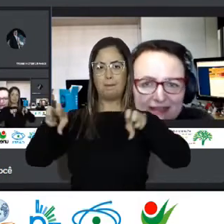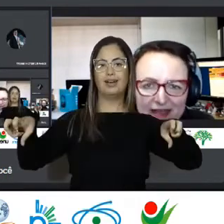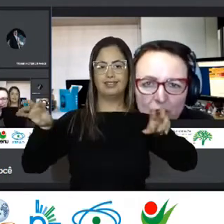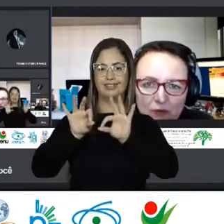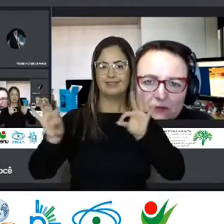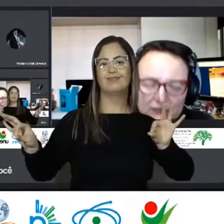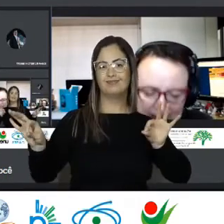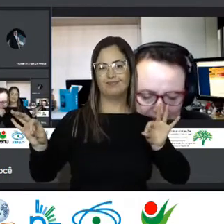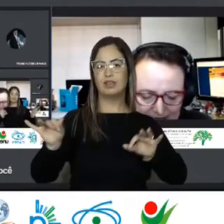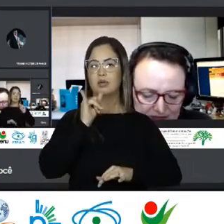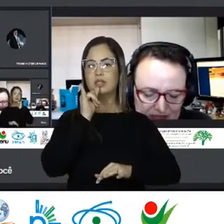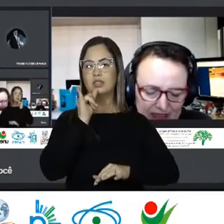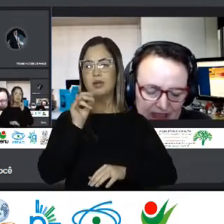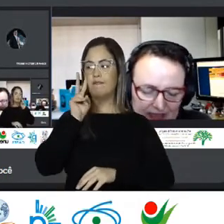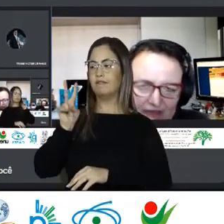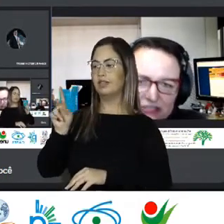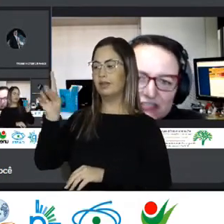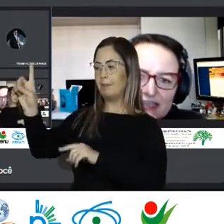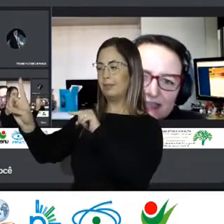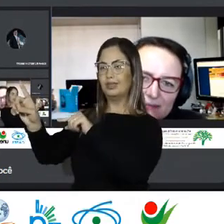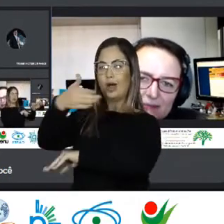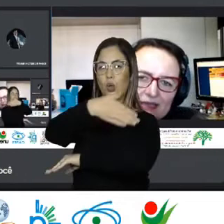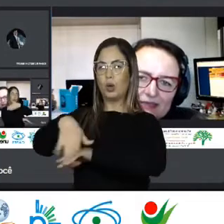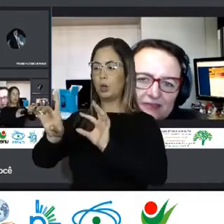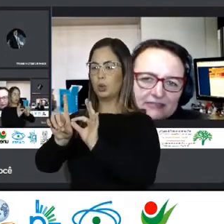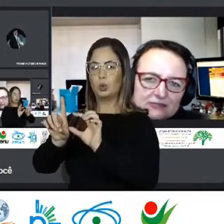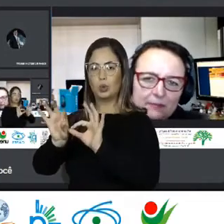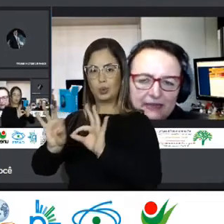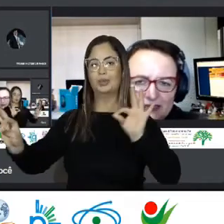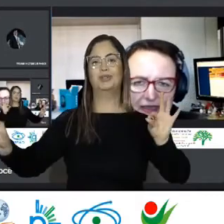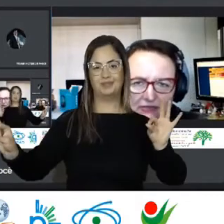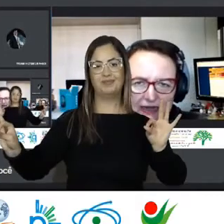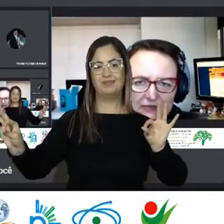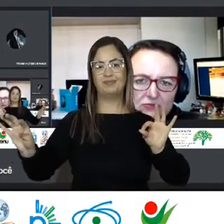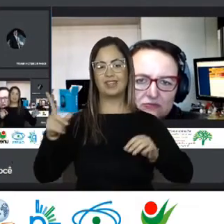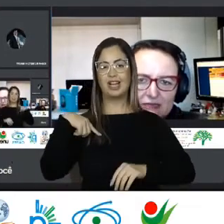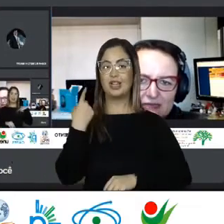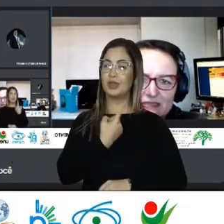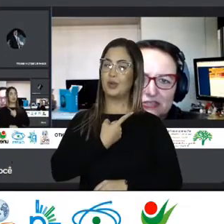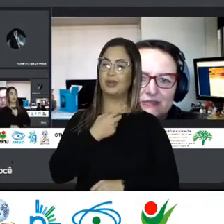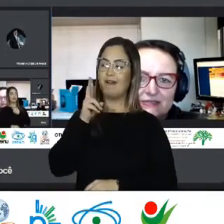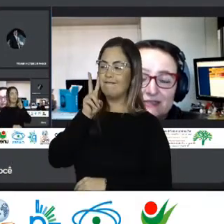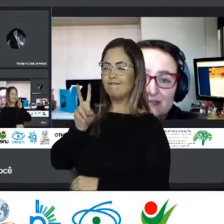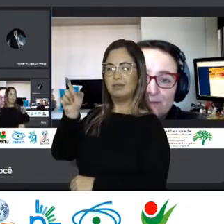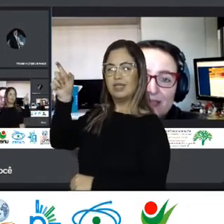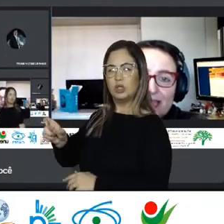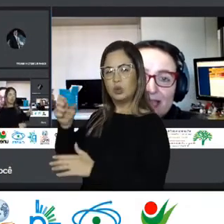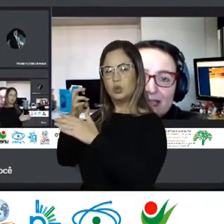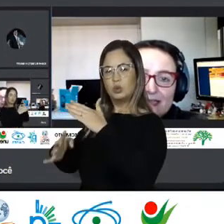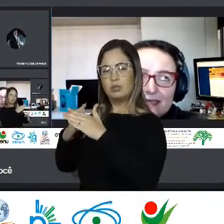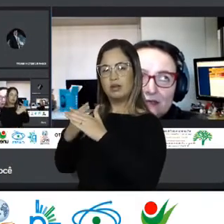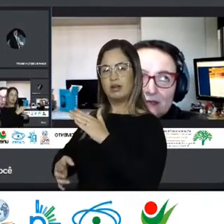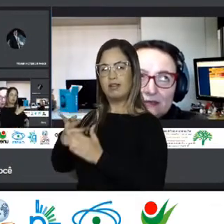Ou atravessa a rua Como tem relatos Então a gente tem Que também Às vezes Compreendendo Os relatos Dos migrantes Que a gente pesquisa